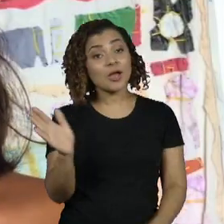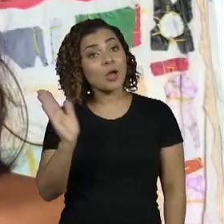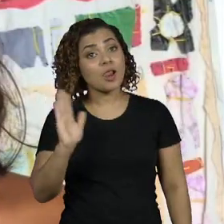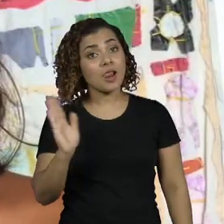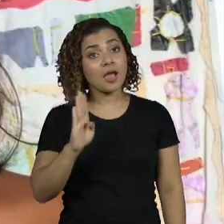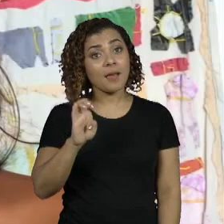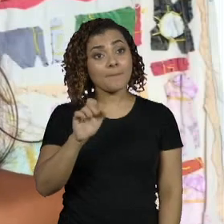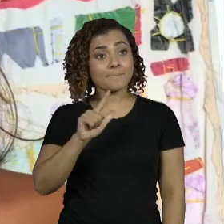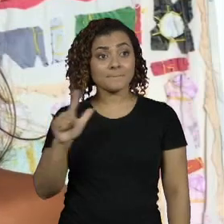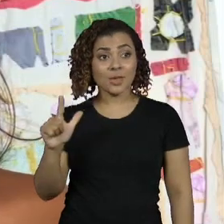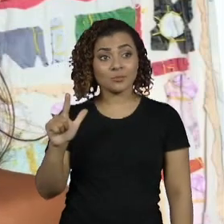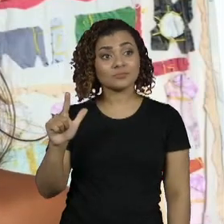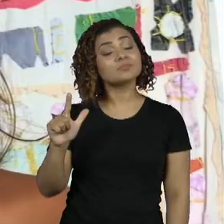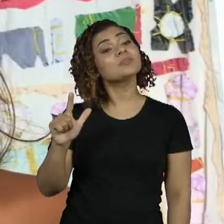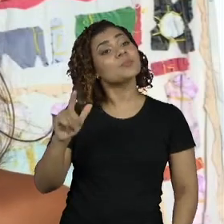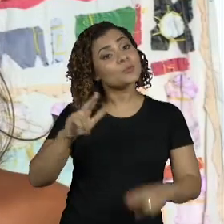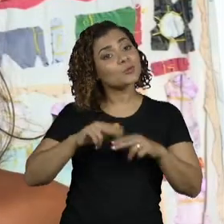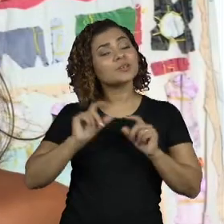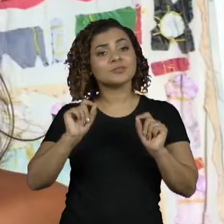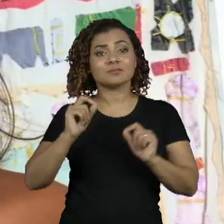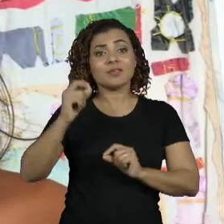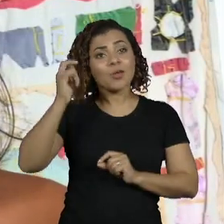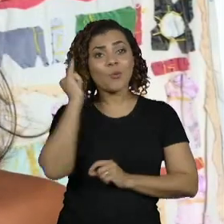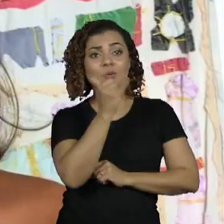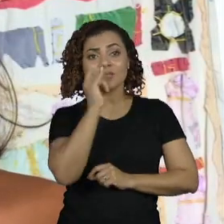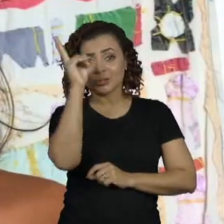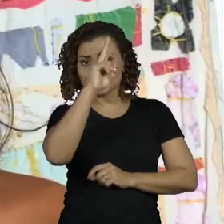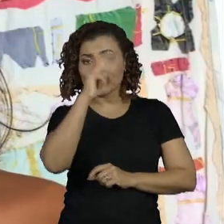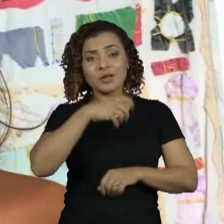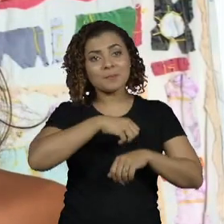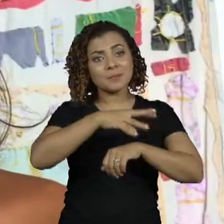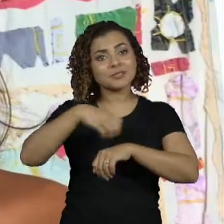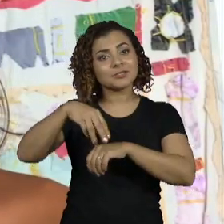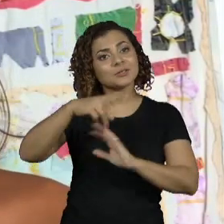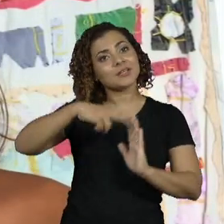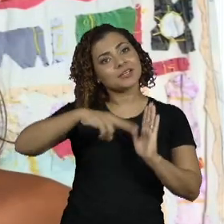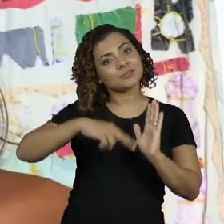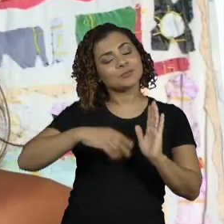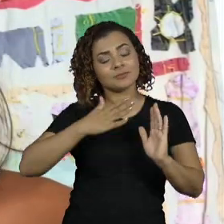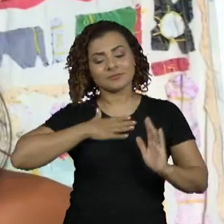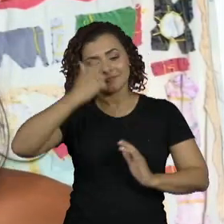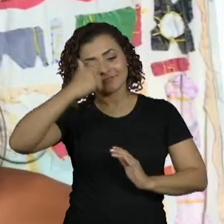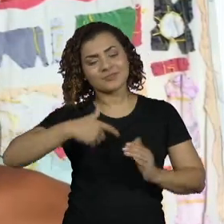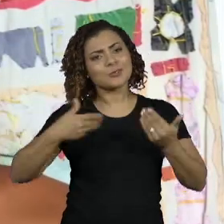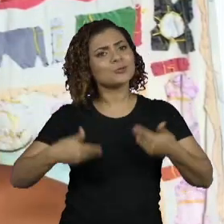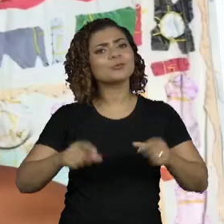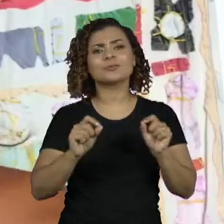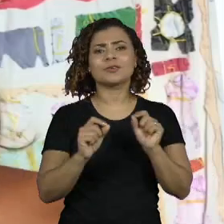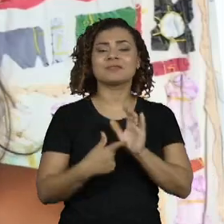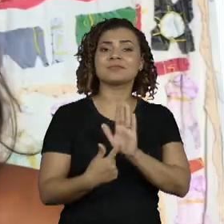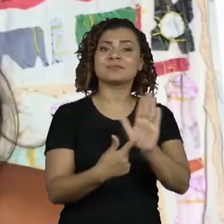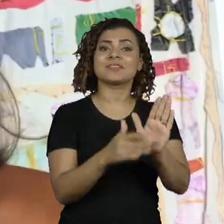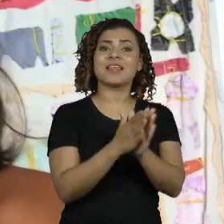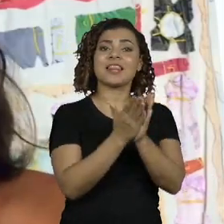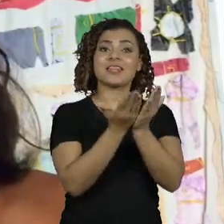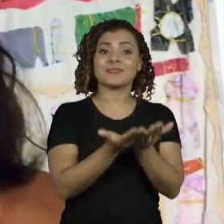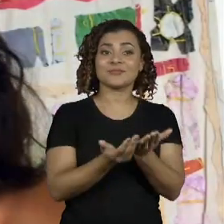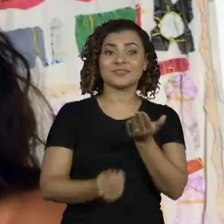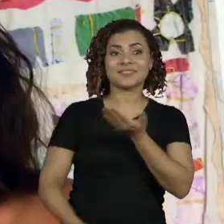eu sou a Bel Reis, sou contadora de histórias e mediadora de leitura. E estou aqui para apresentar um livro para vocês.